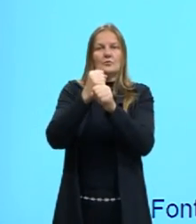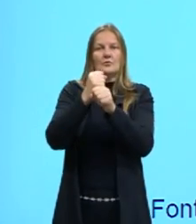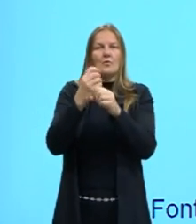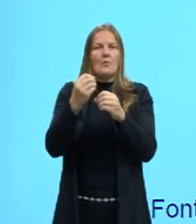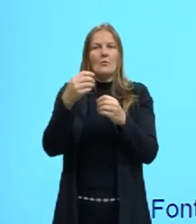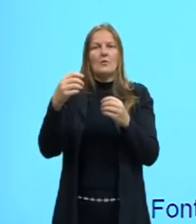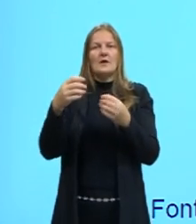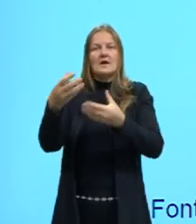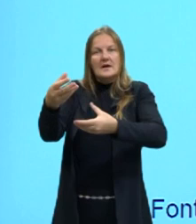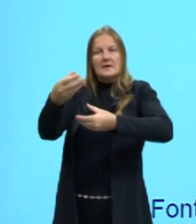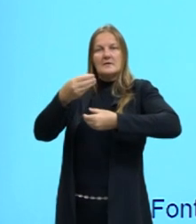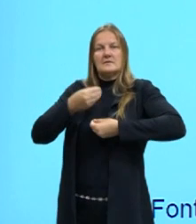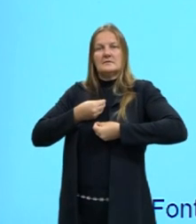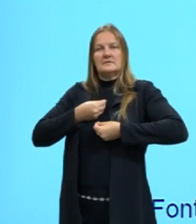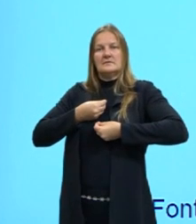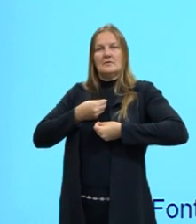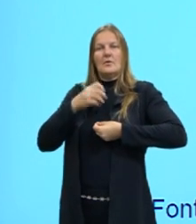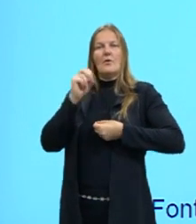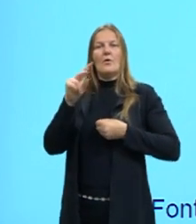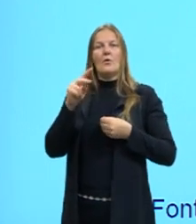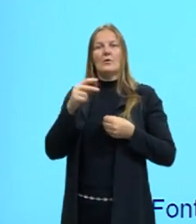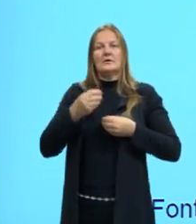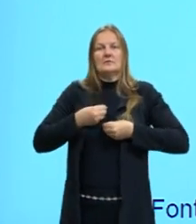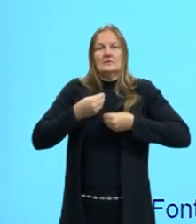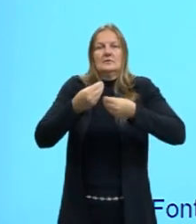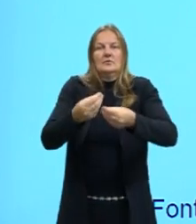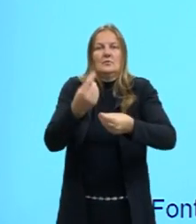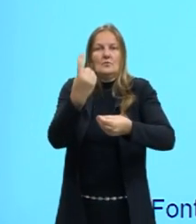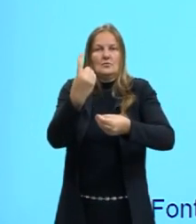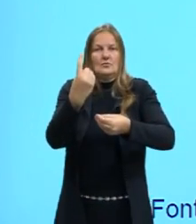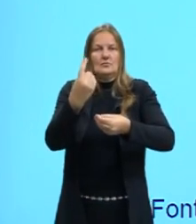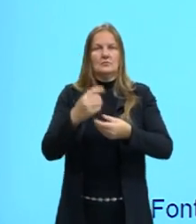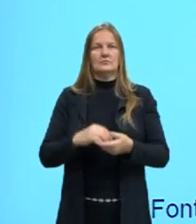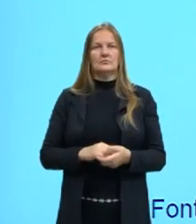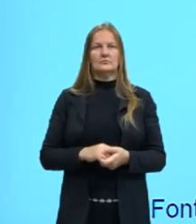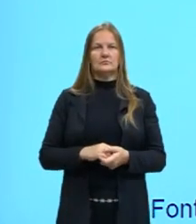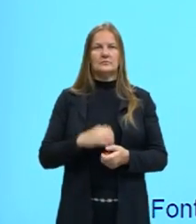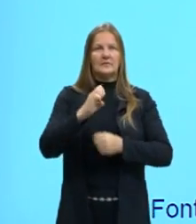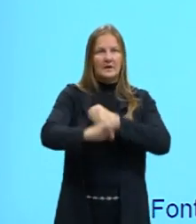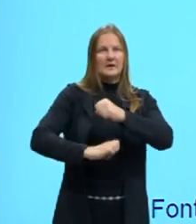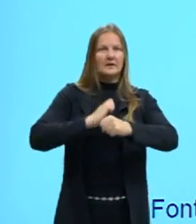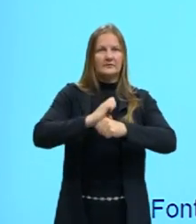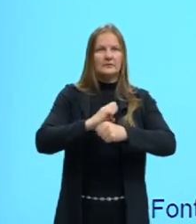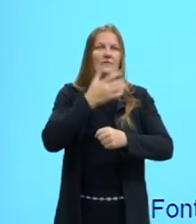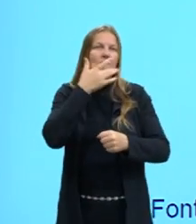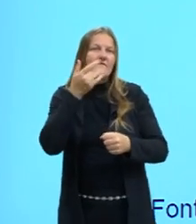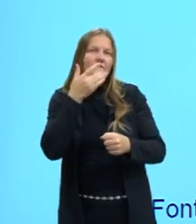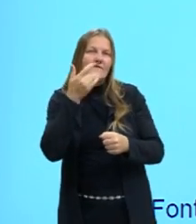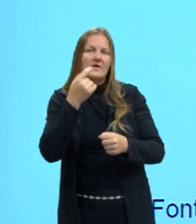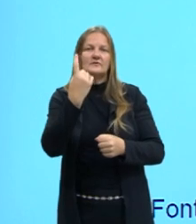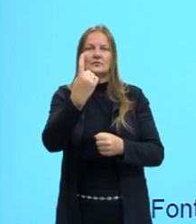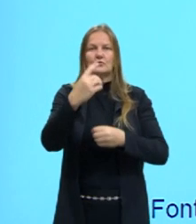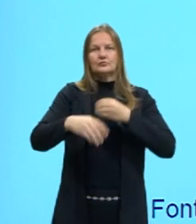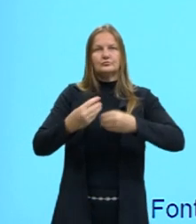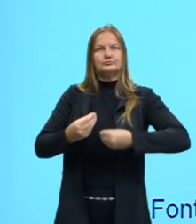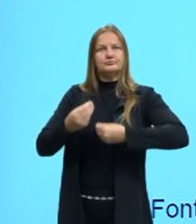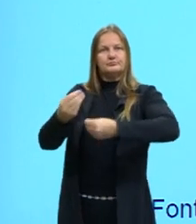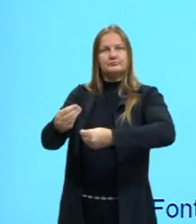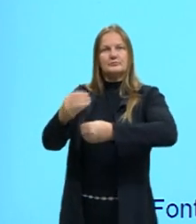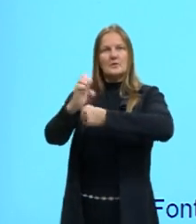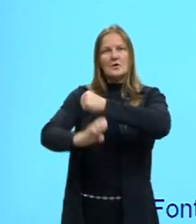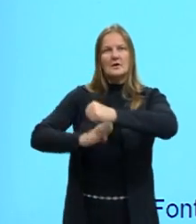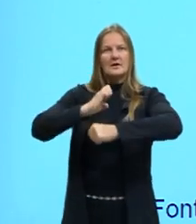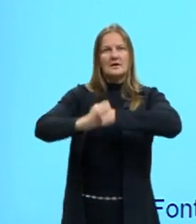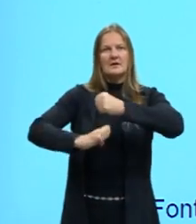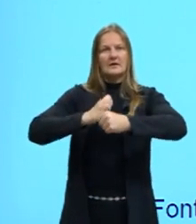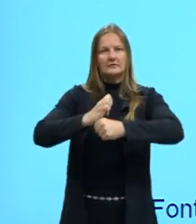Ele receber sete elétrons? Ou ele doar um elétron? É muito mais fácil. Ele doar este elétron